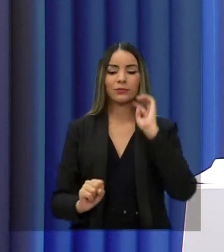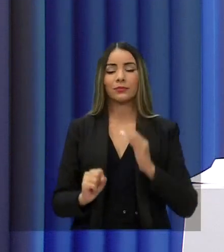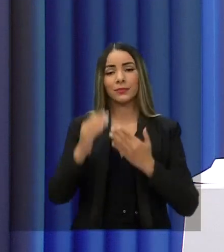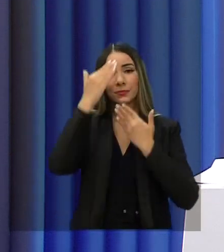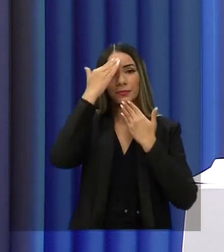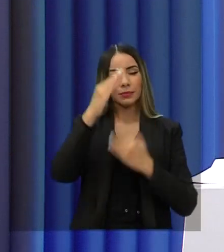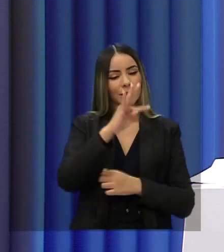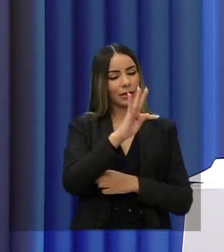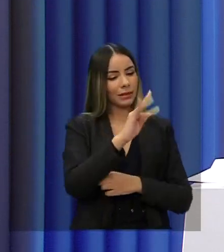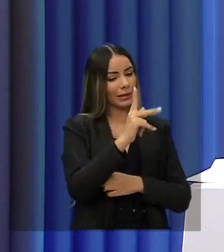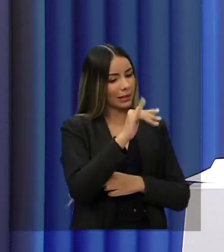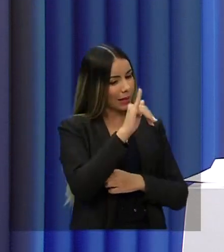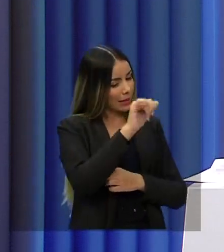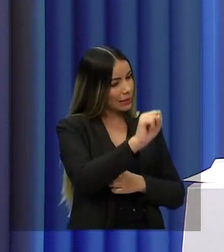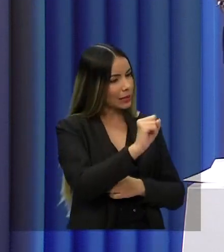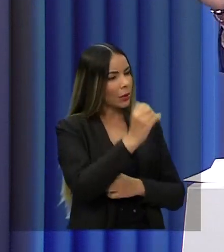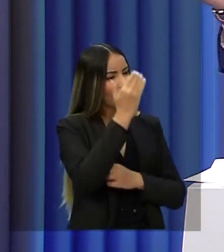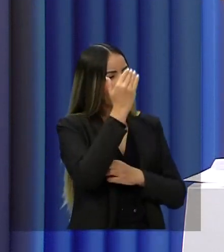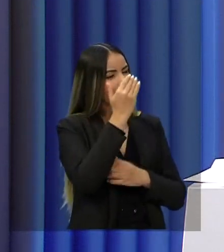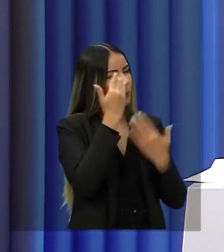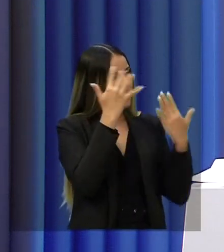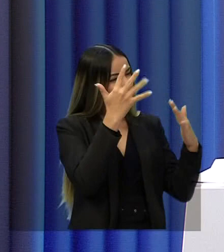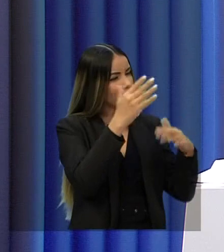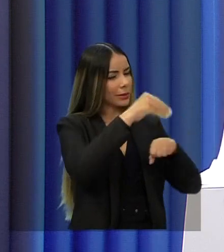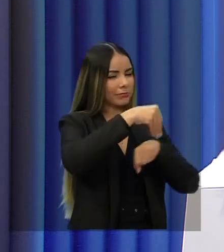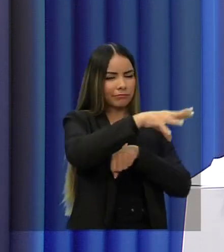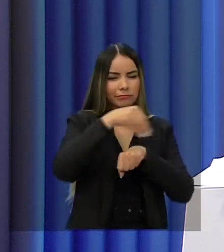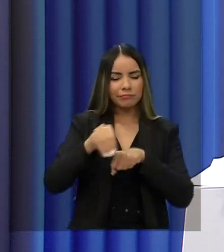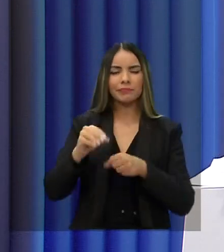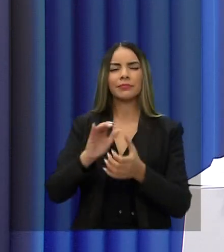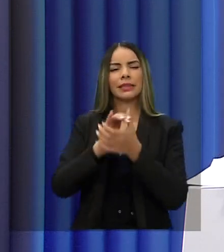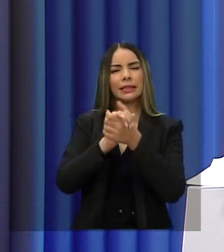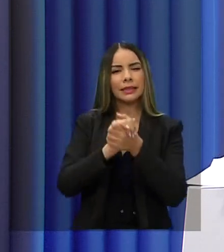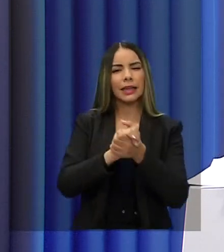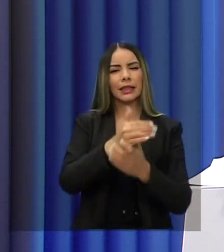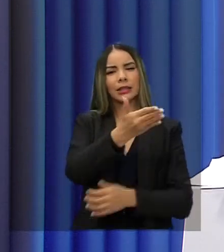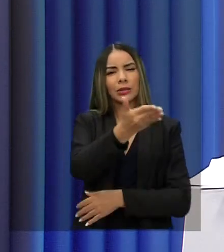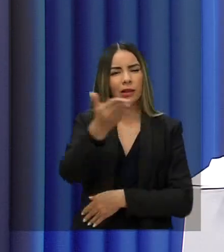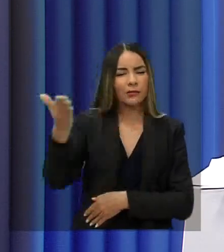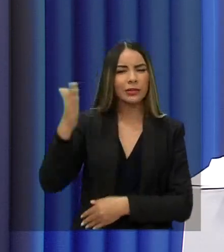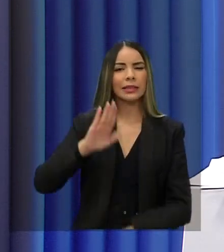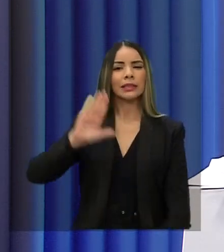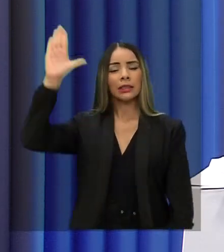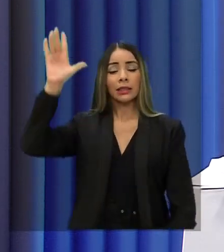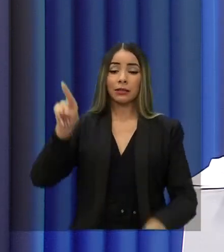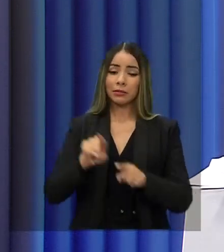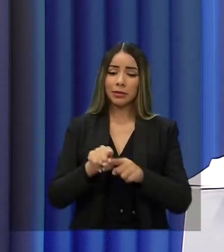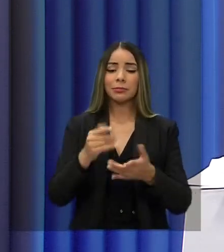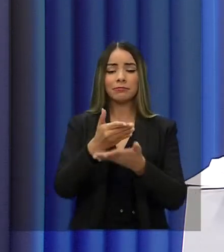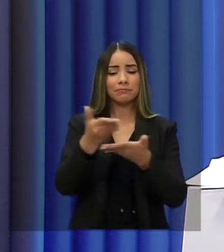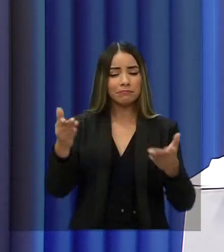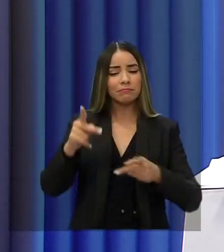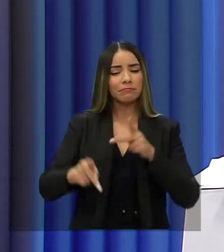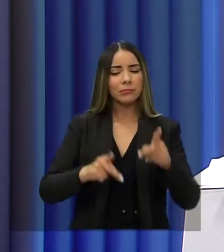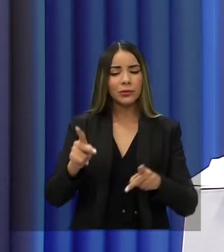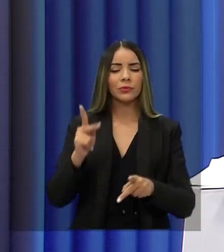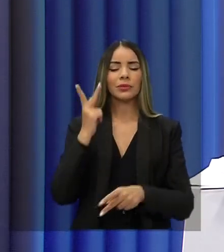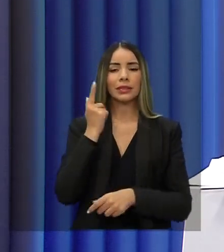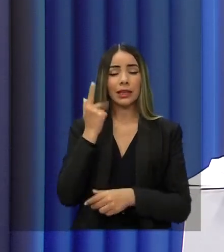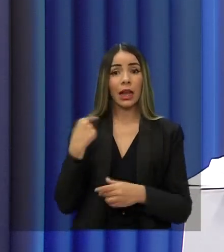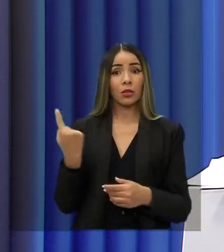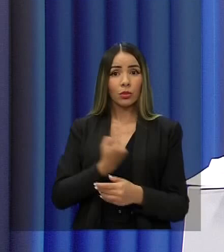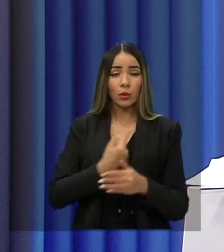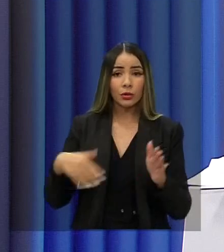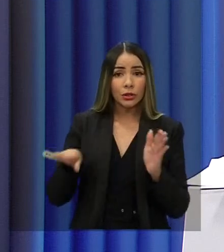obrigado, Thaís. Parabéns pela mediação. Minha saudação aos candidatos e ao povo cearense. Minha gente, estamos chegando nessa reta